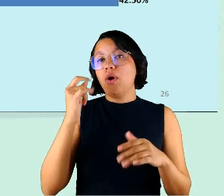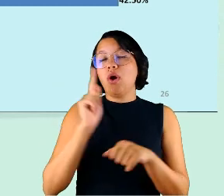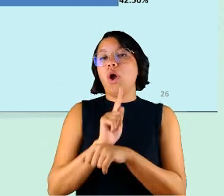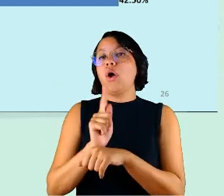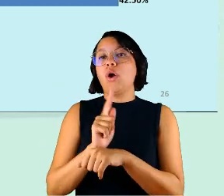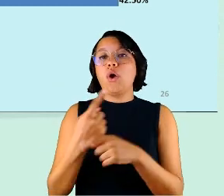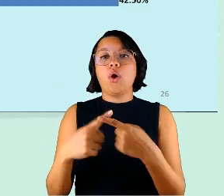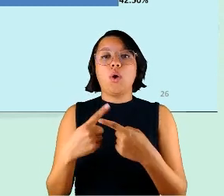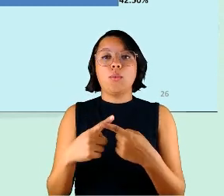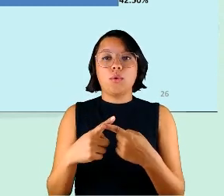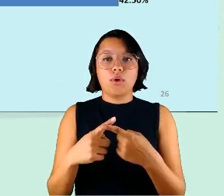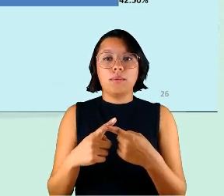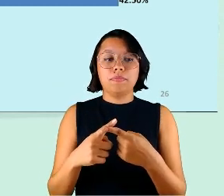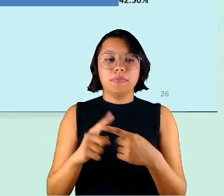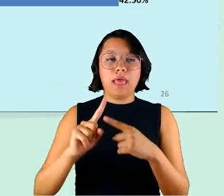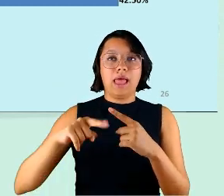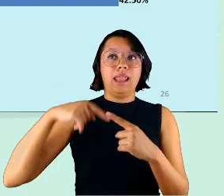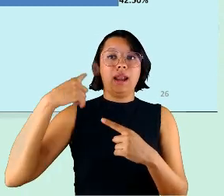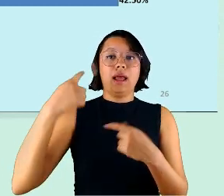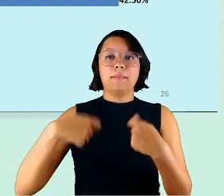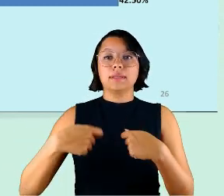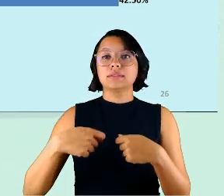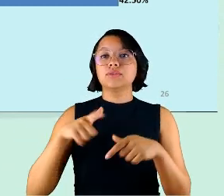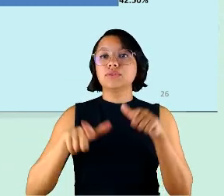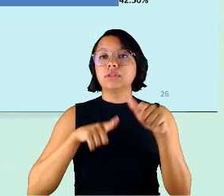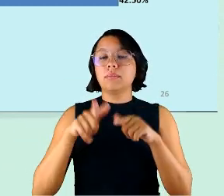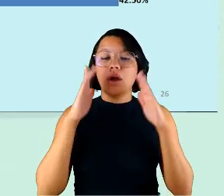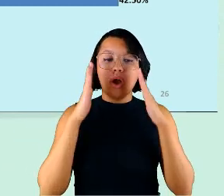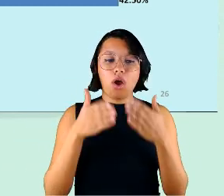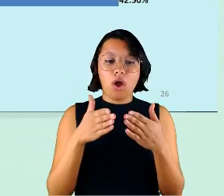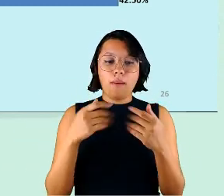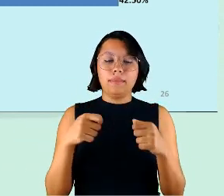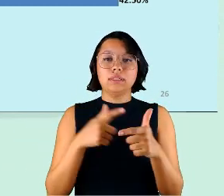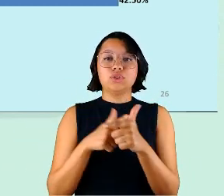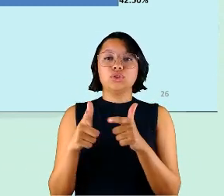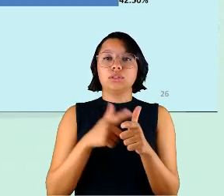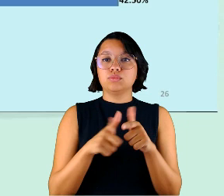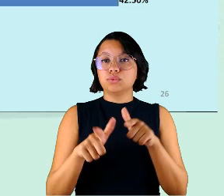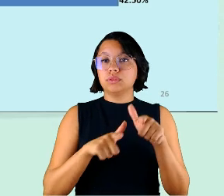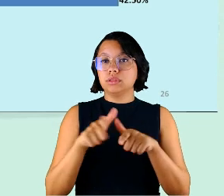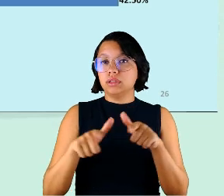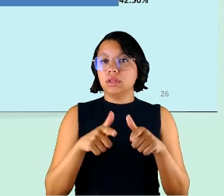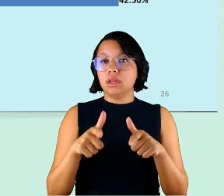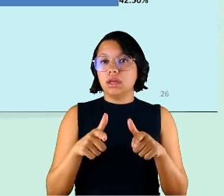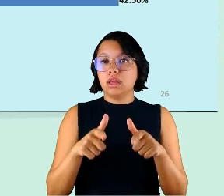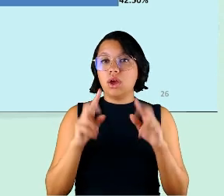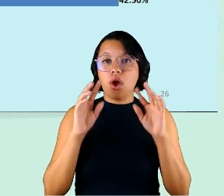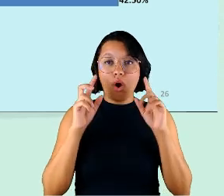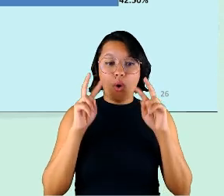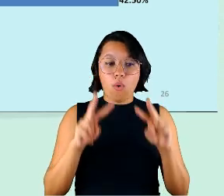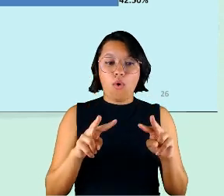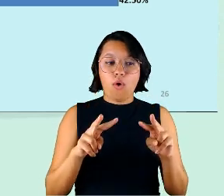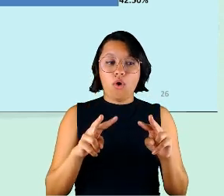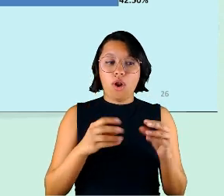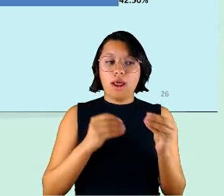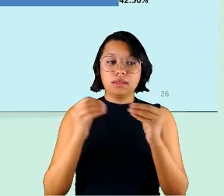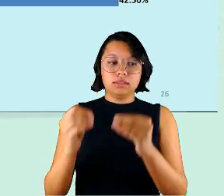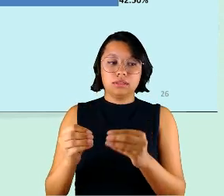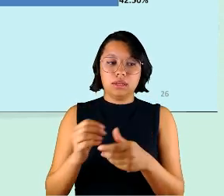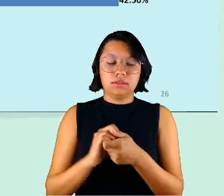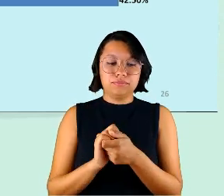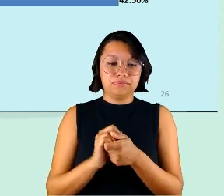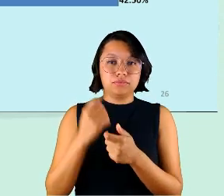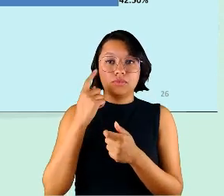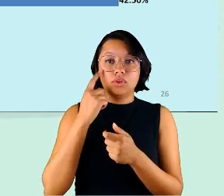gestor porque o gestor além de ter que fazer o trabalho concentradamente ele tem que distribuir tarefas e também olhar as entregas e